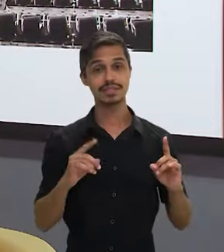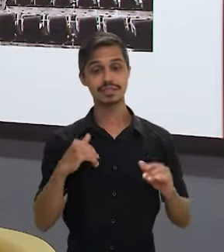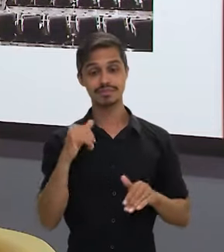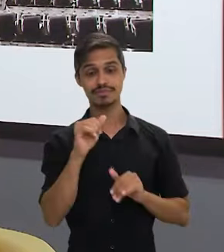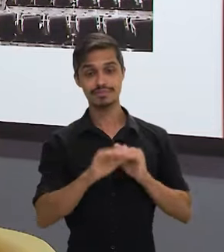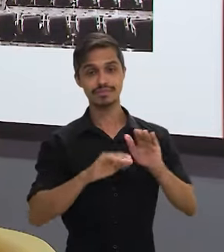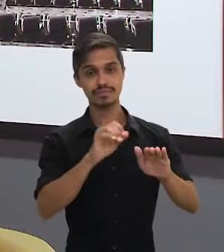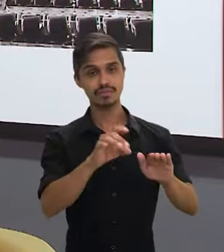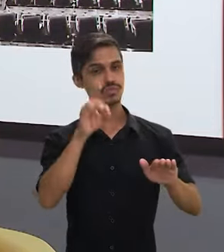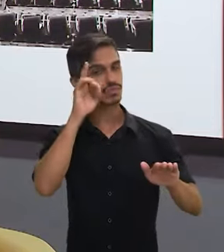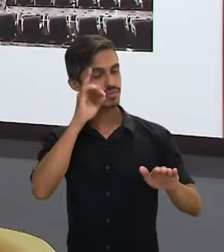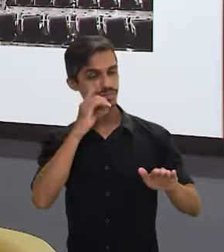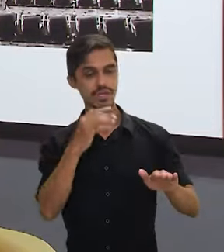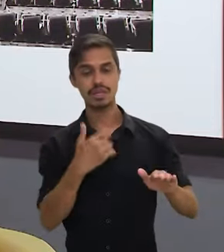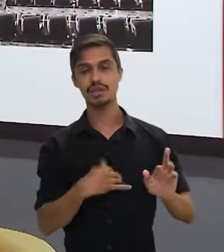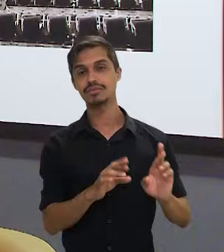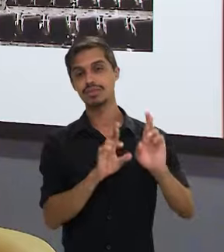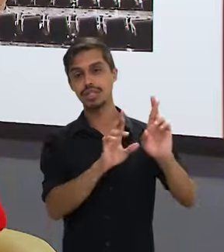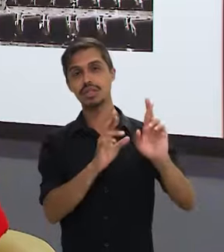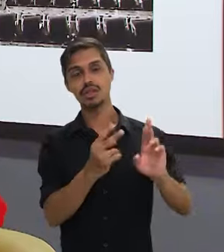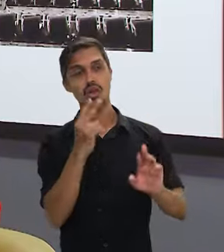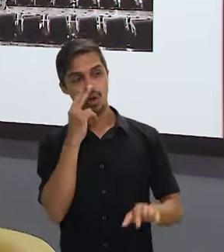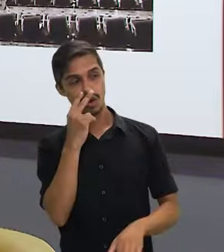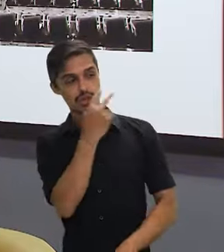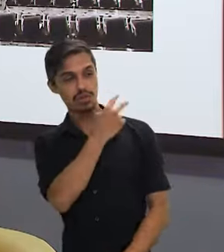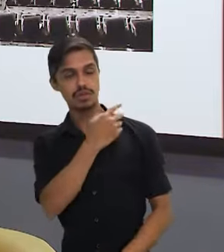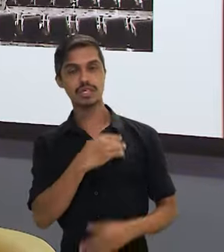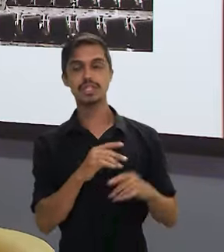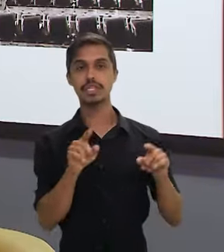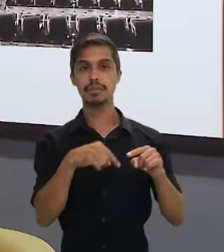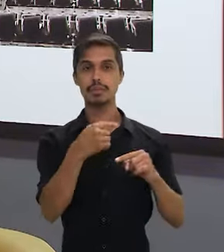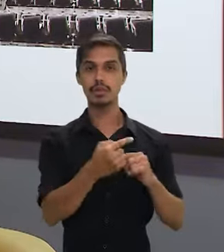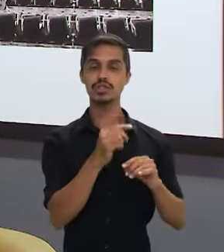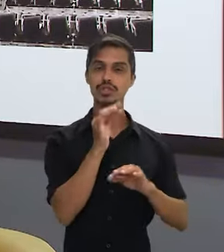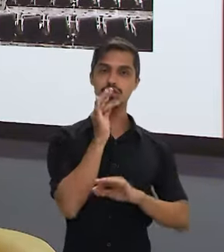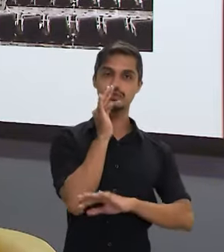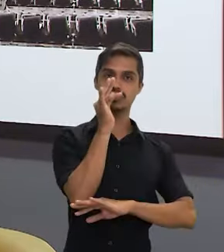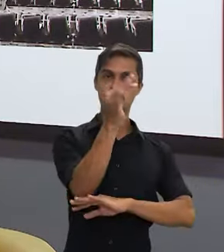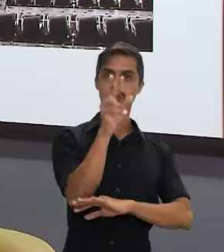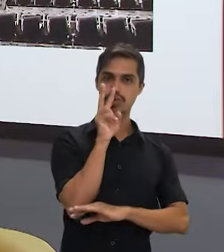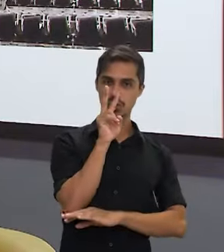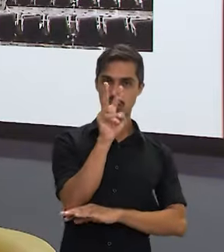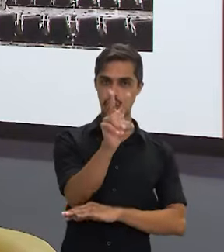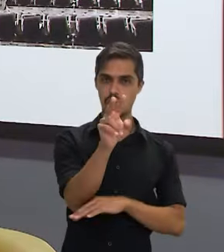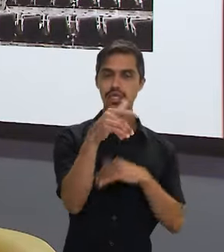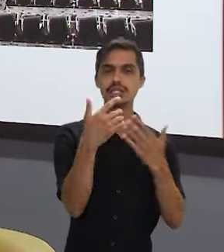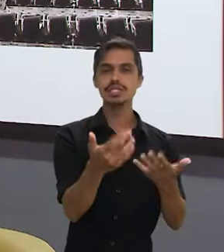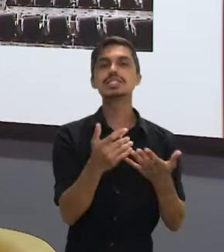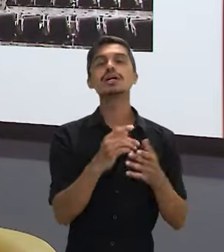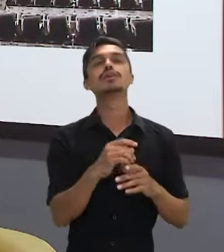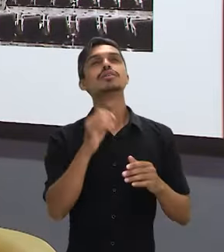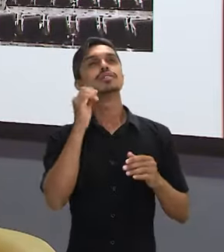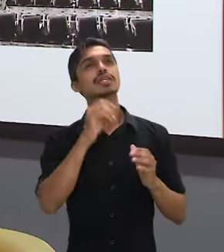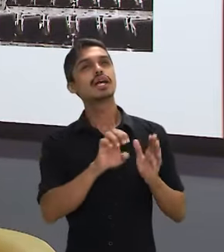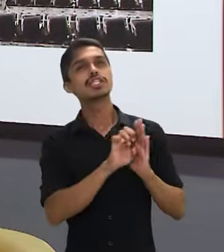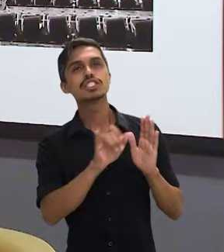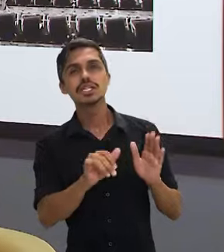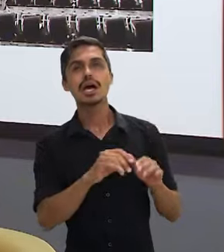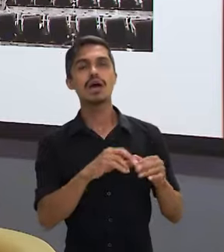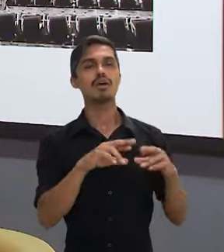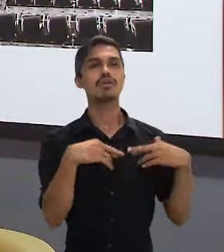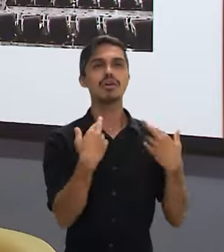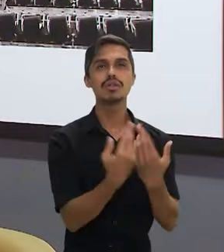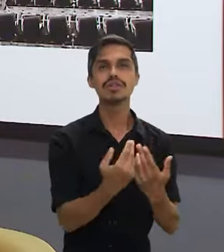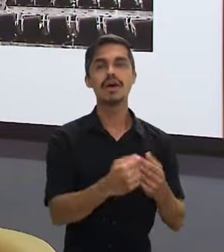mas um passo de cada vez e eu espero que a gente olhe para trás, lá na frente, no futuro e diga, olha, valeu a pena cada edital, cada viagem,